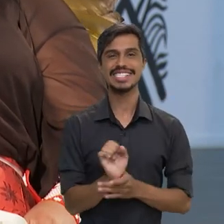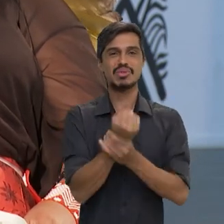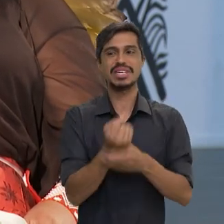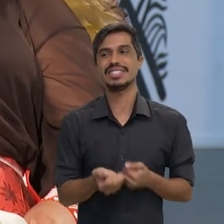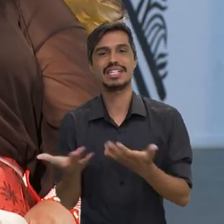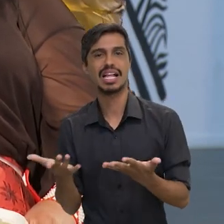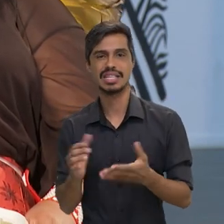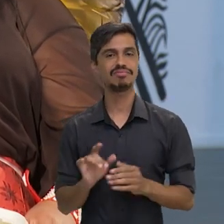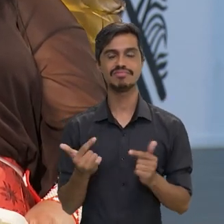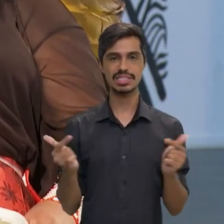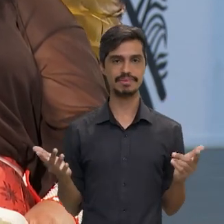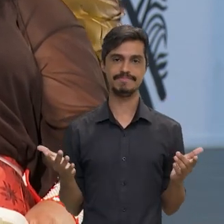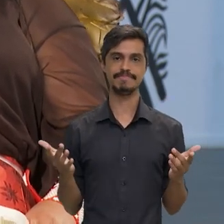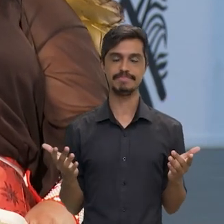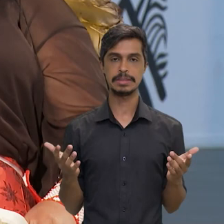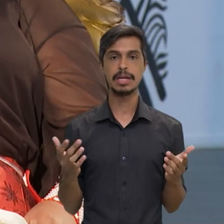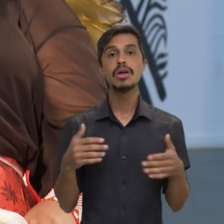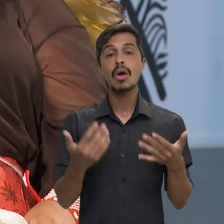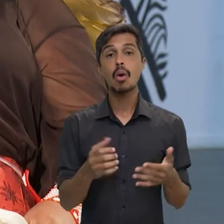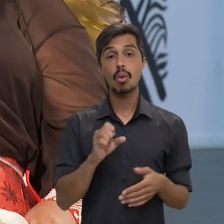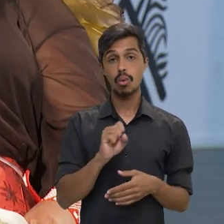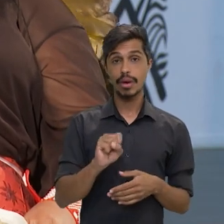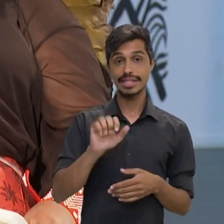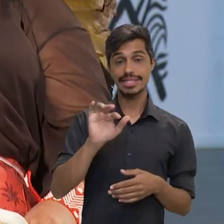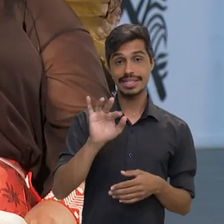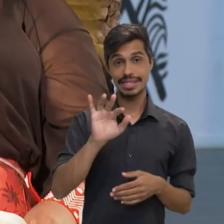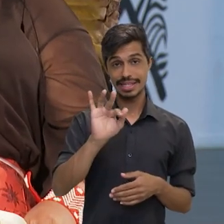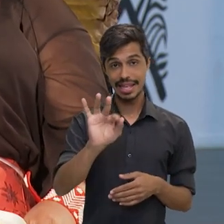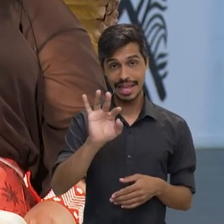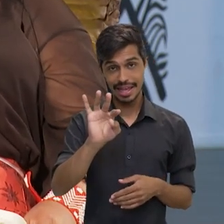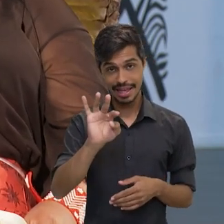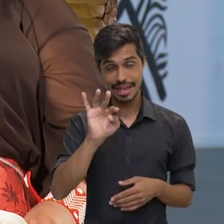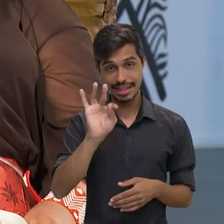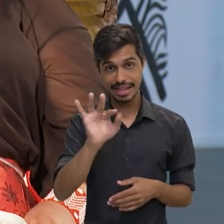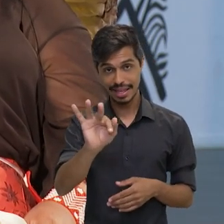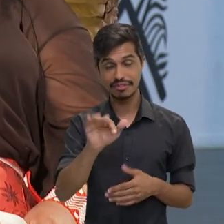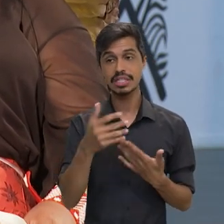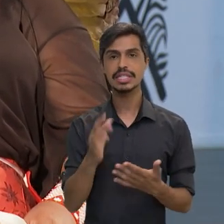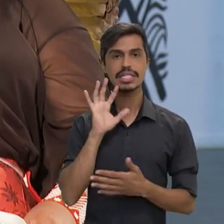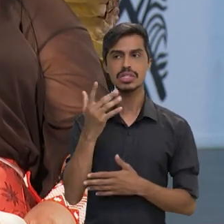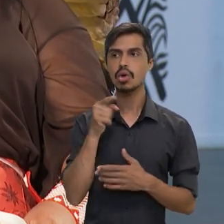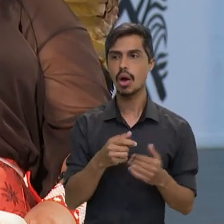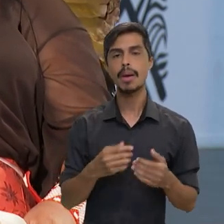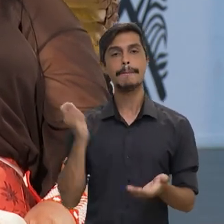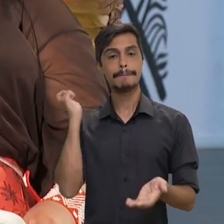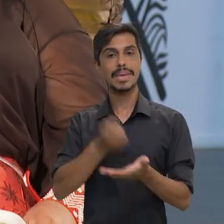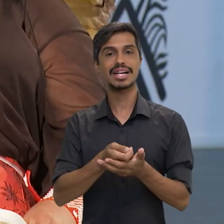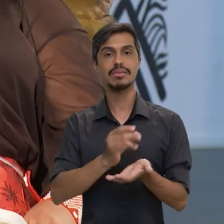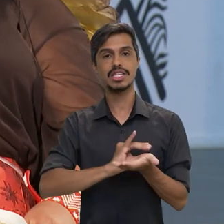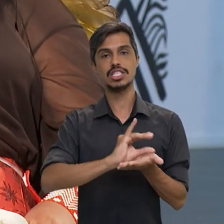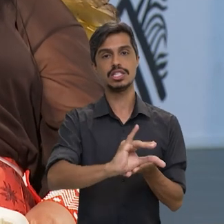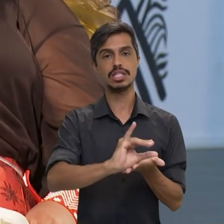essa segurança jurídica, né? O Supremo Tribunal Federal apontou agora um caminho, que é o caminho de pagamento das